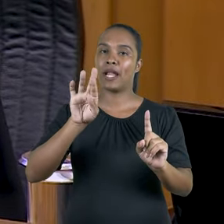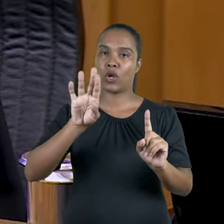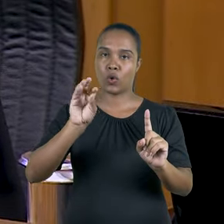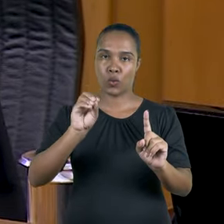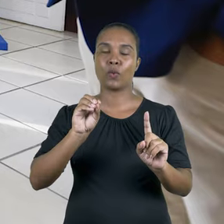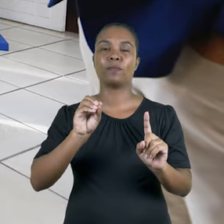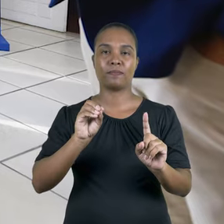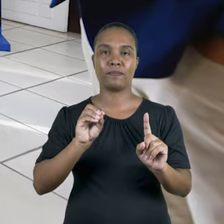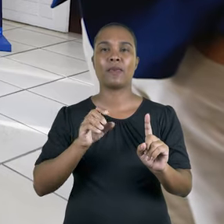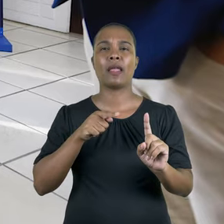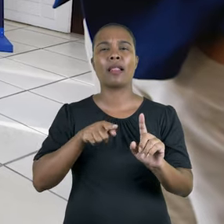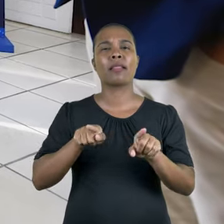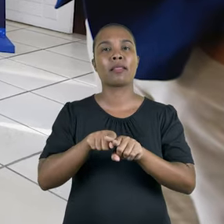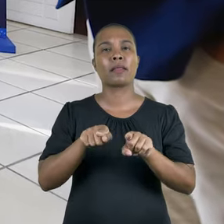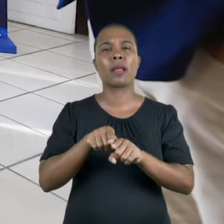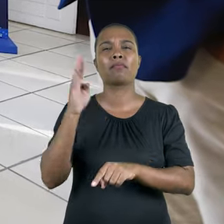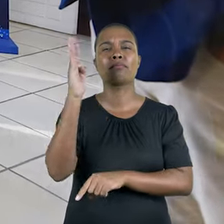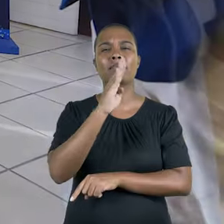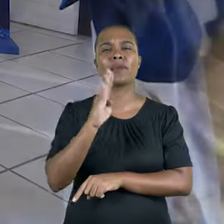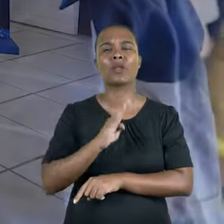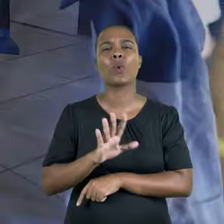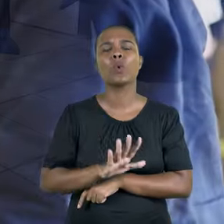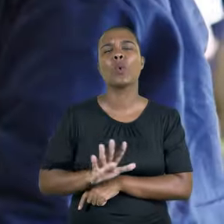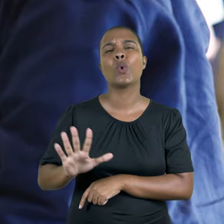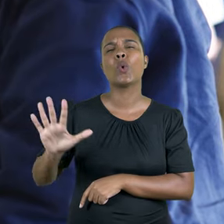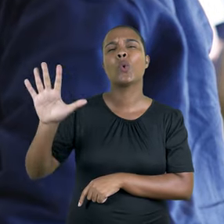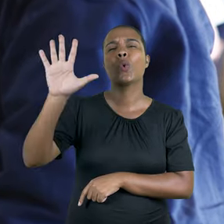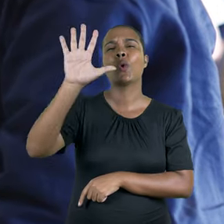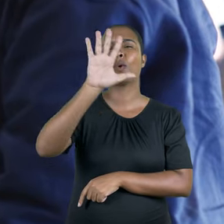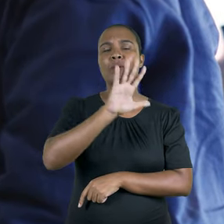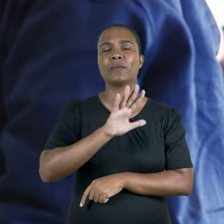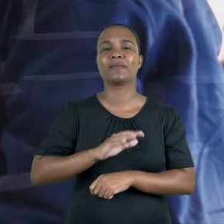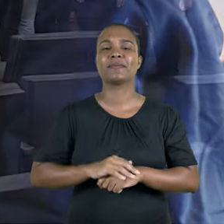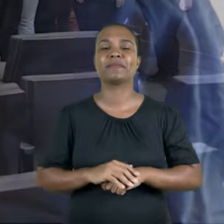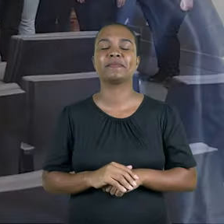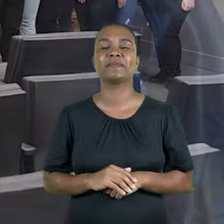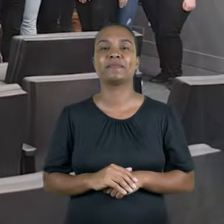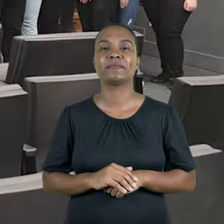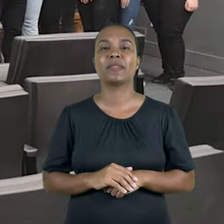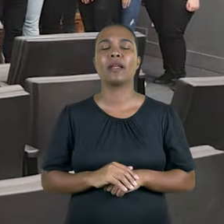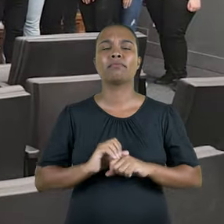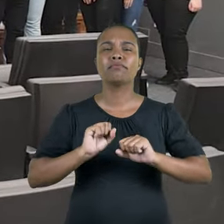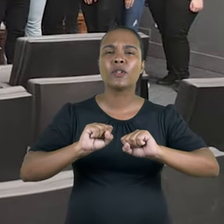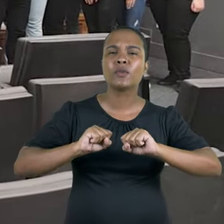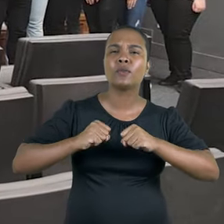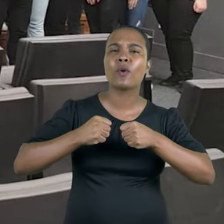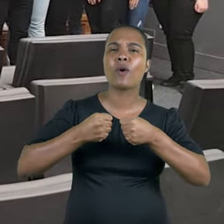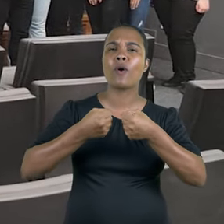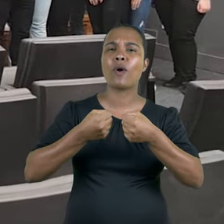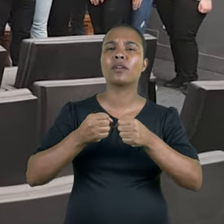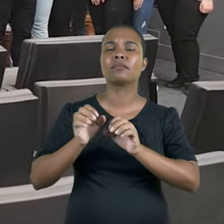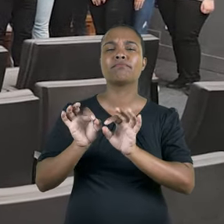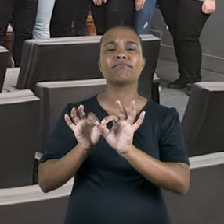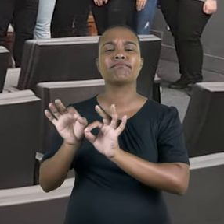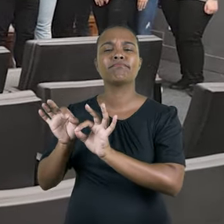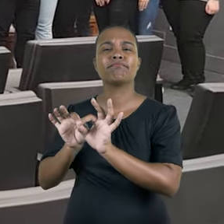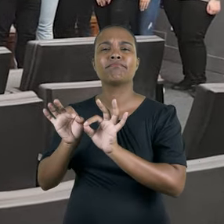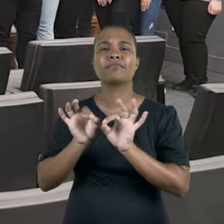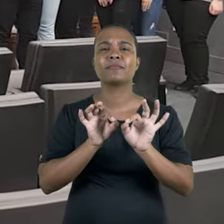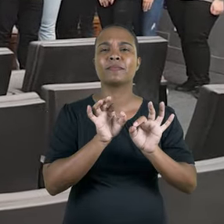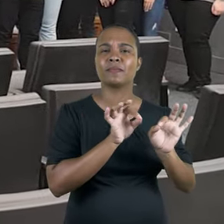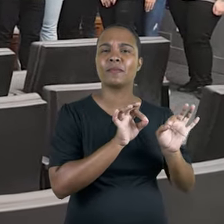Bastos Balazeiro, e com o auxílio de gestores nacionais, atuamos em todo o país. Nossos esforços são guiados por